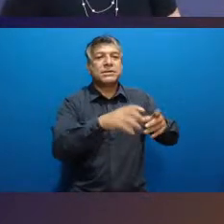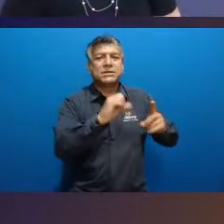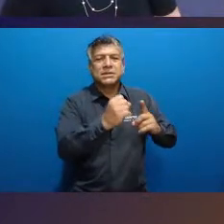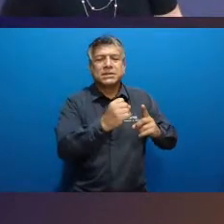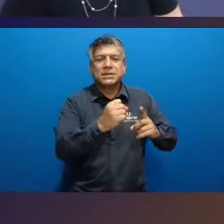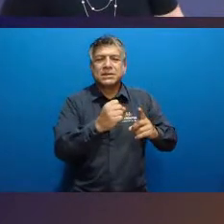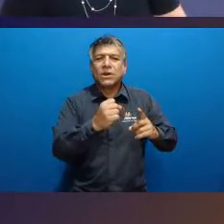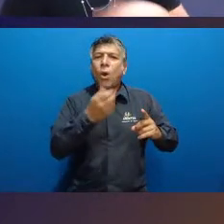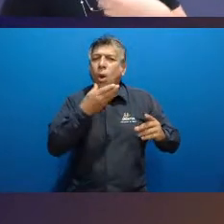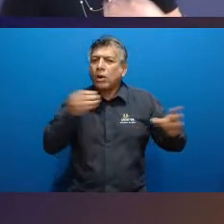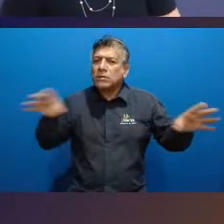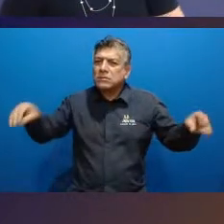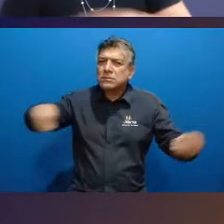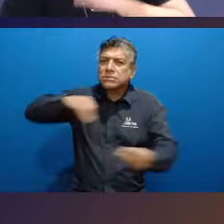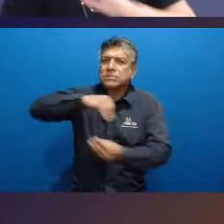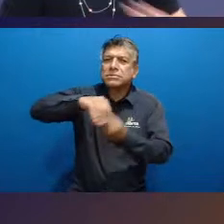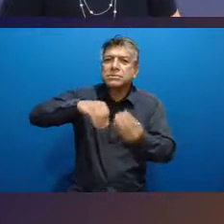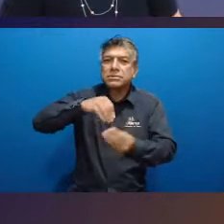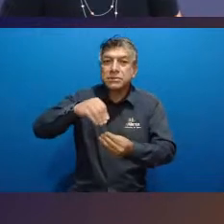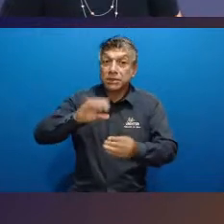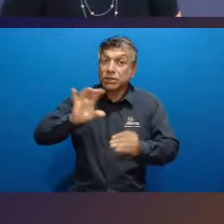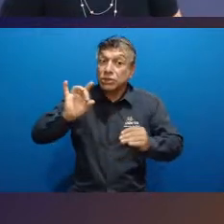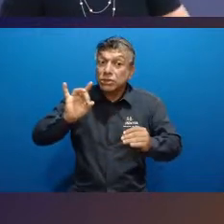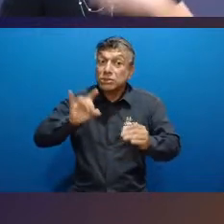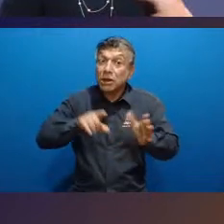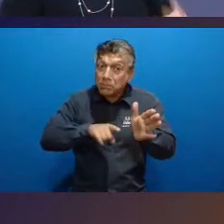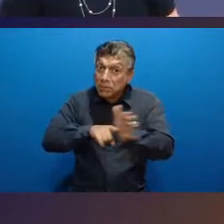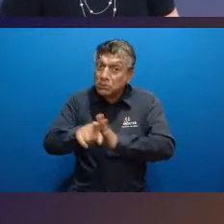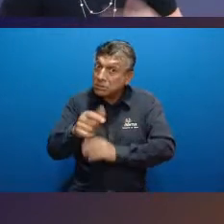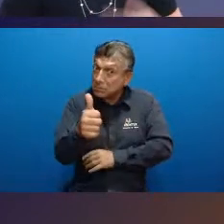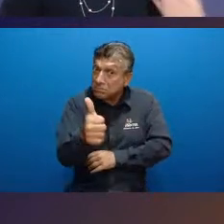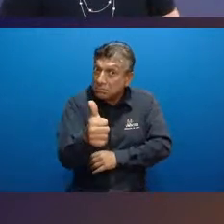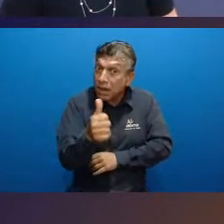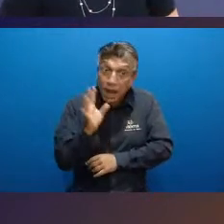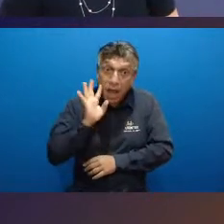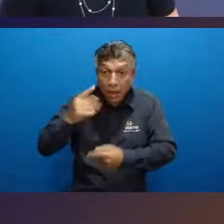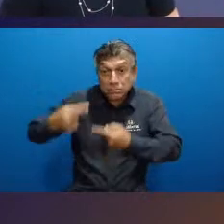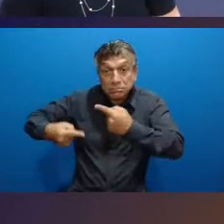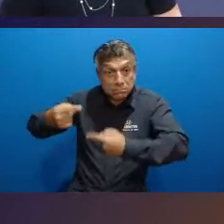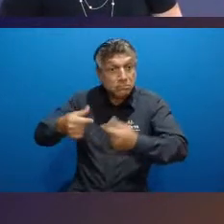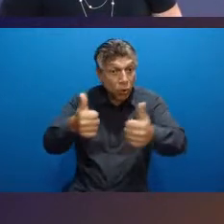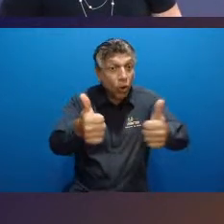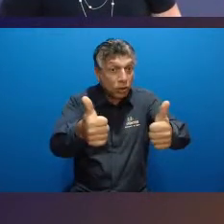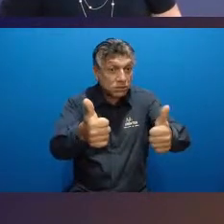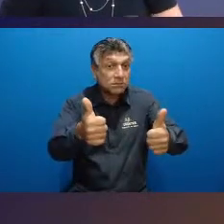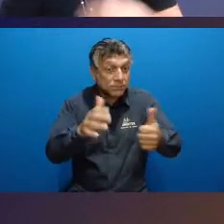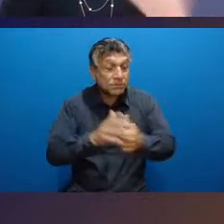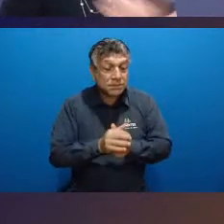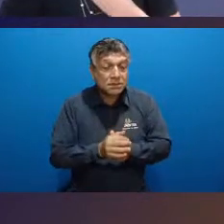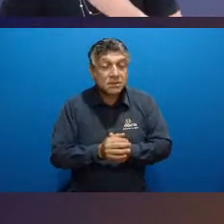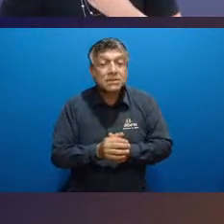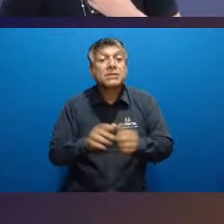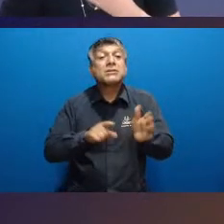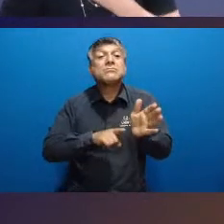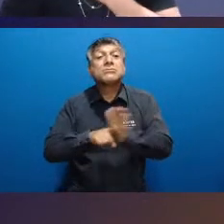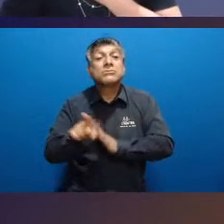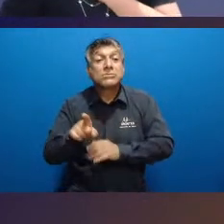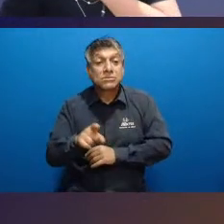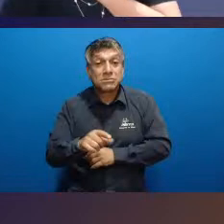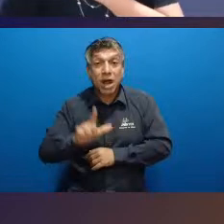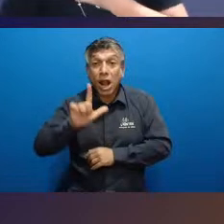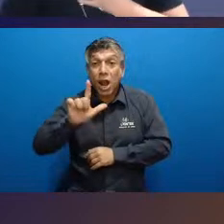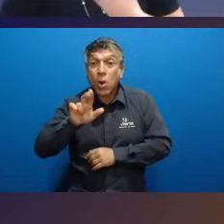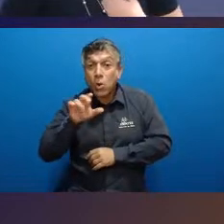solução? William, veja bem, a sua pergunta está super coerente, está debatendo aqui conosco, né? Então, se o Lucas quiser